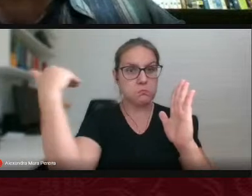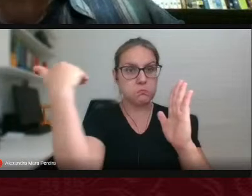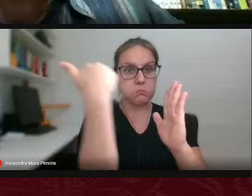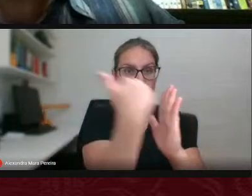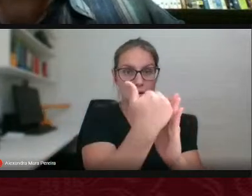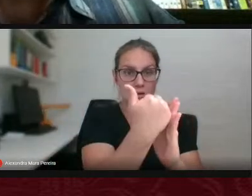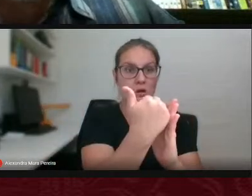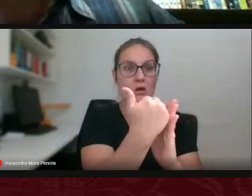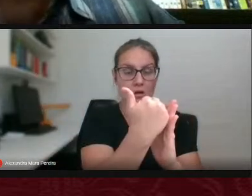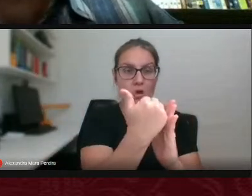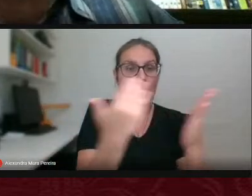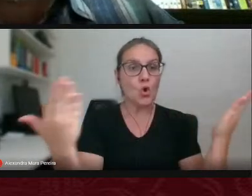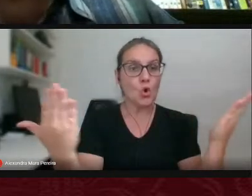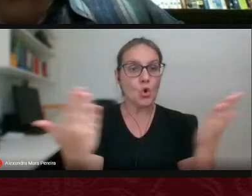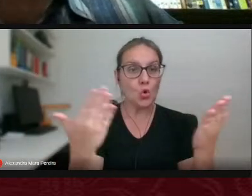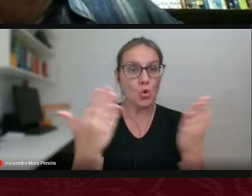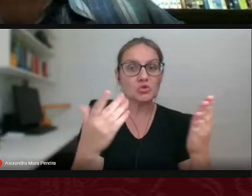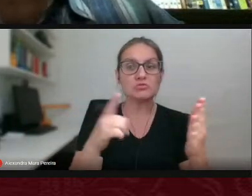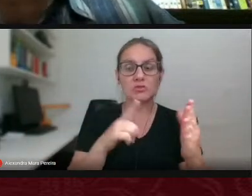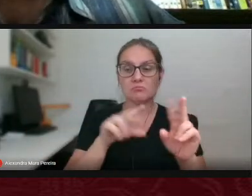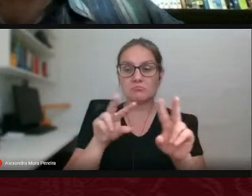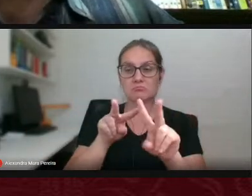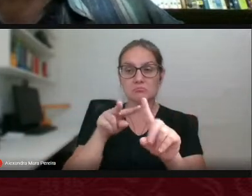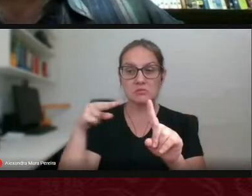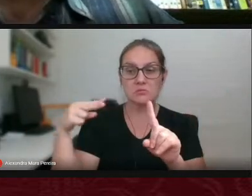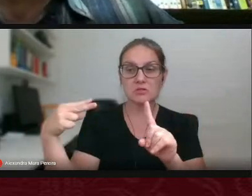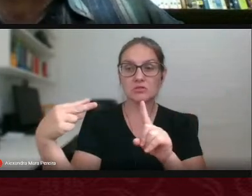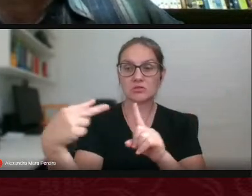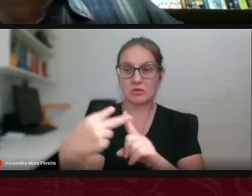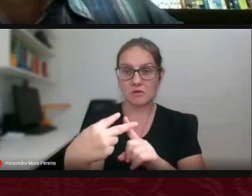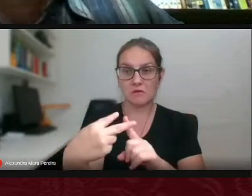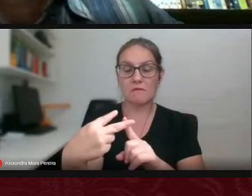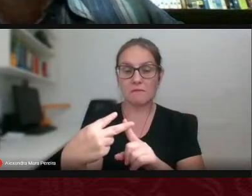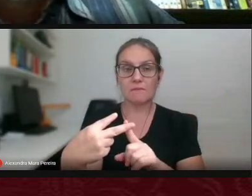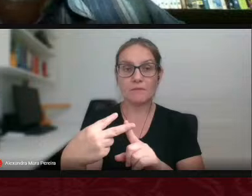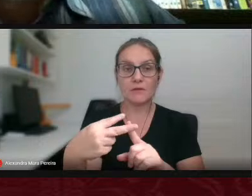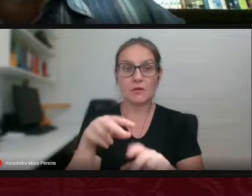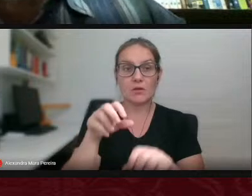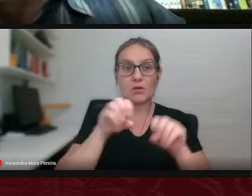hoje se projeta oficialmente sobre a educação brasileira